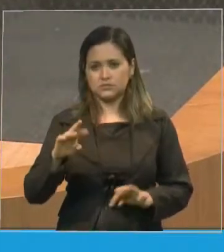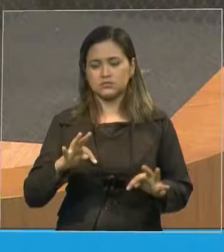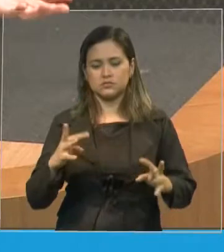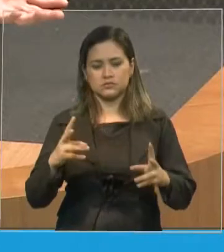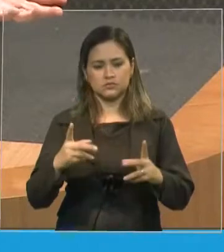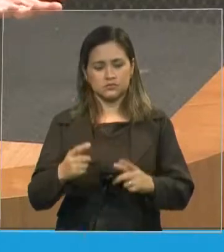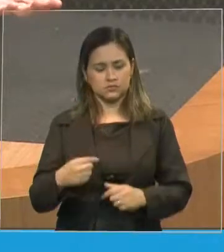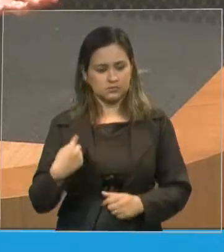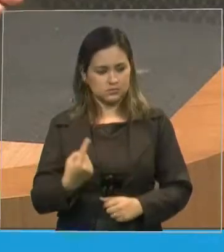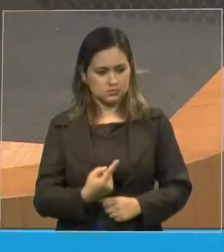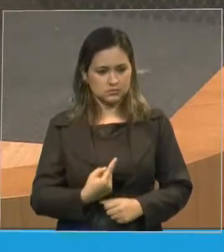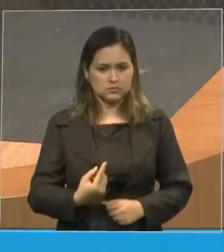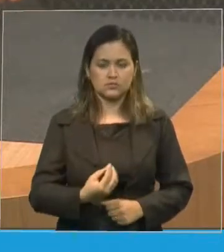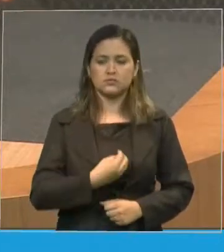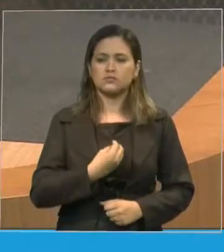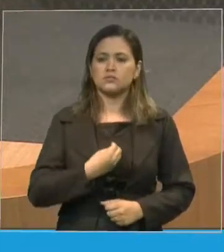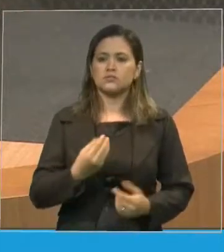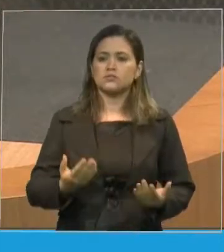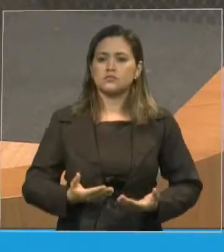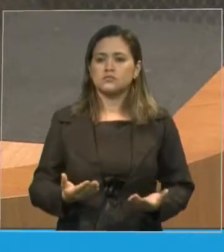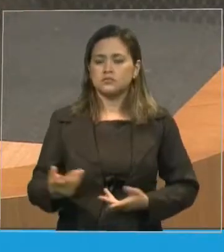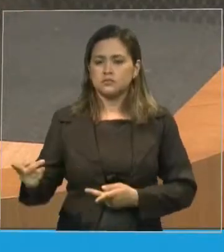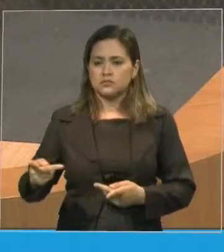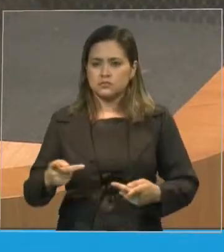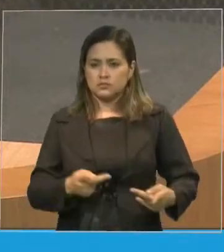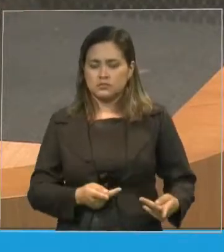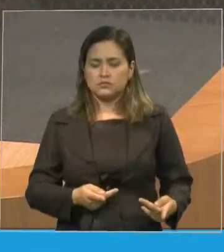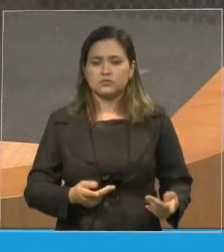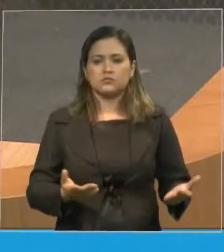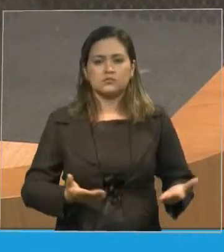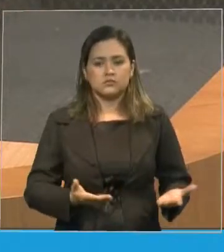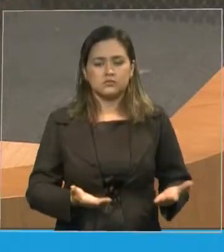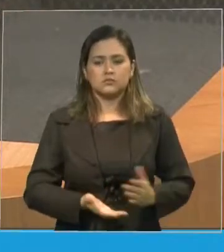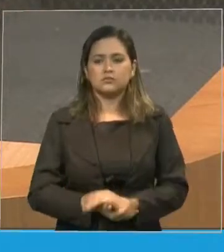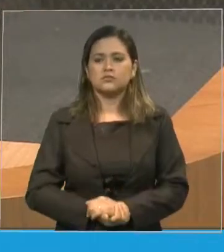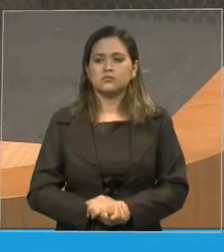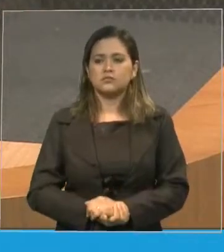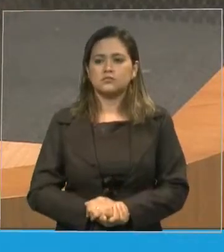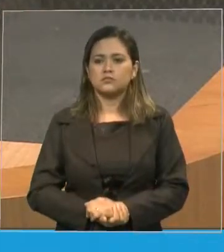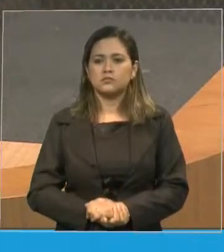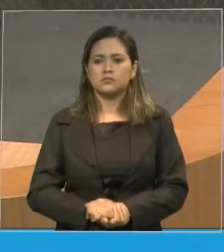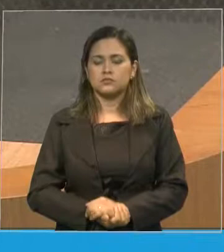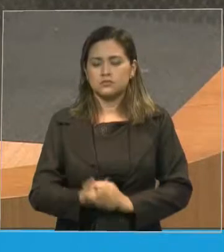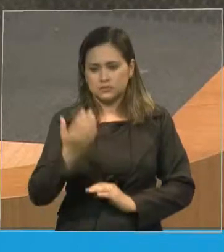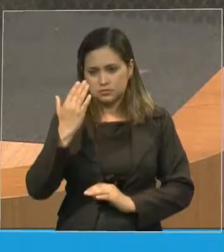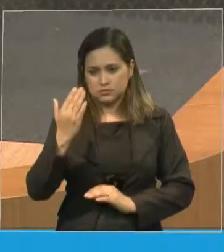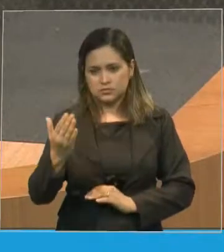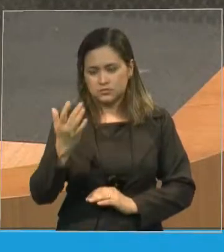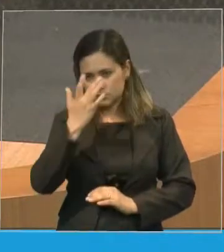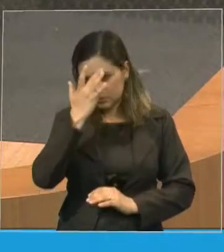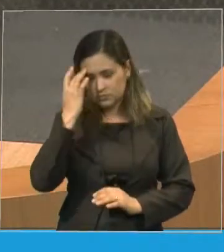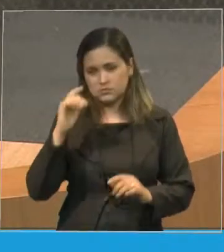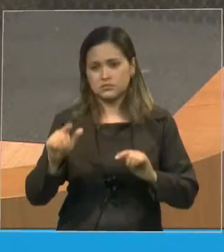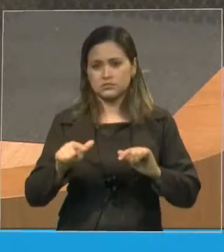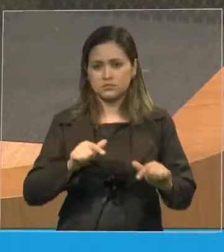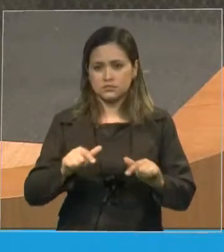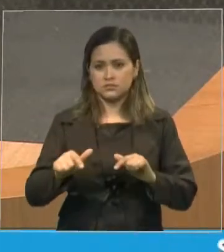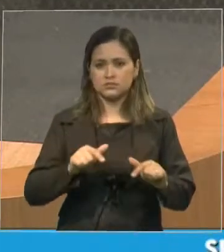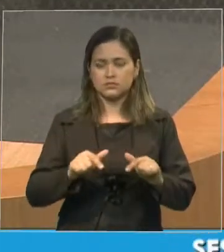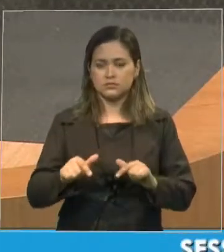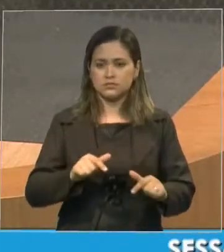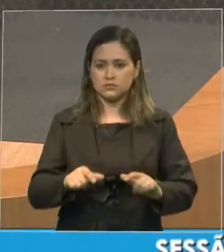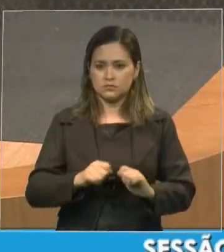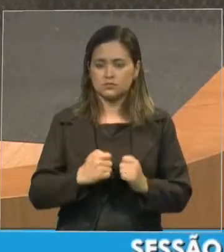aqui viemos, convidados para esse ato, aos servidores dessa casa, aos servidores desse poder,